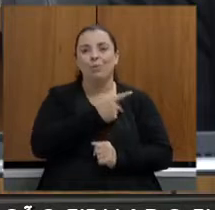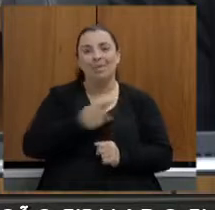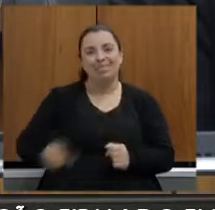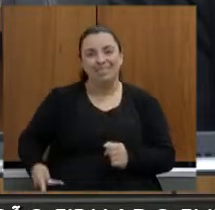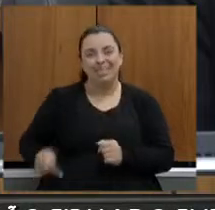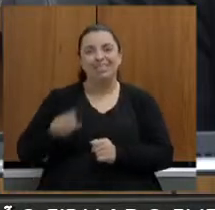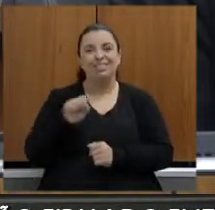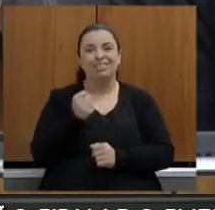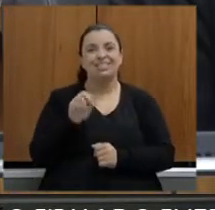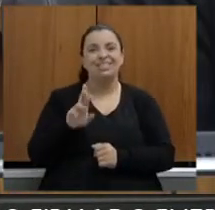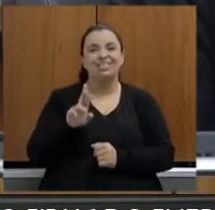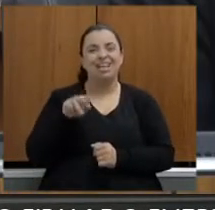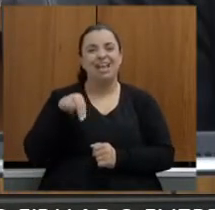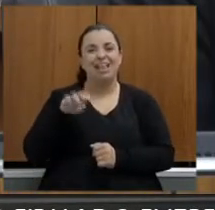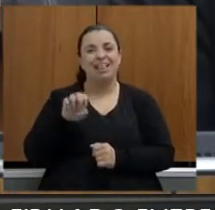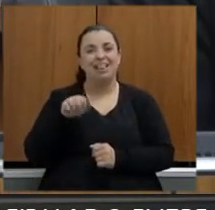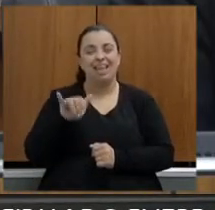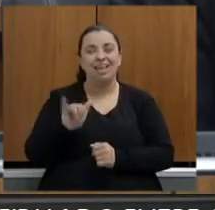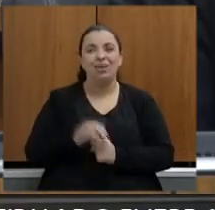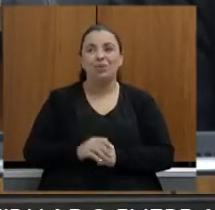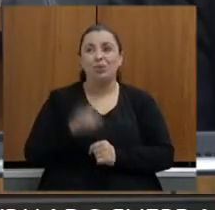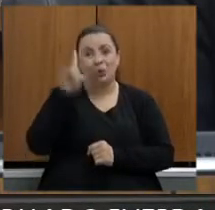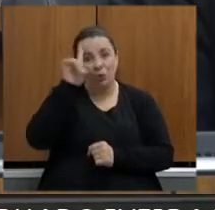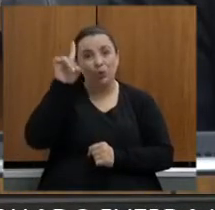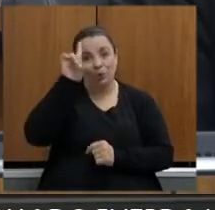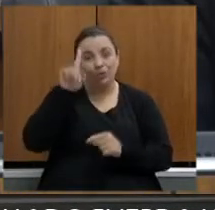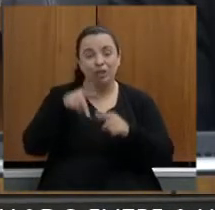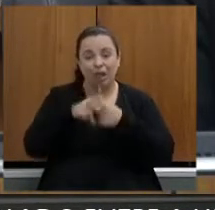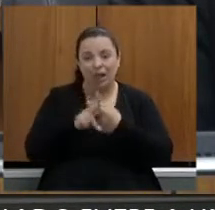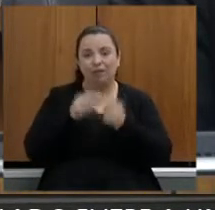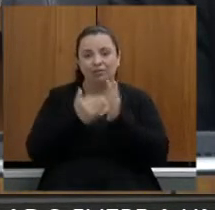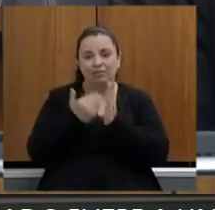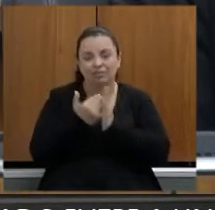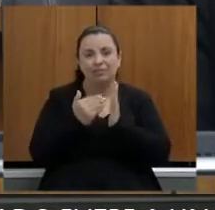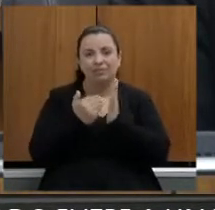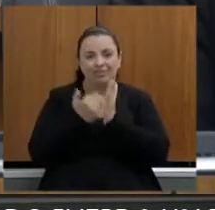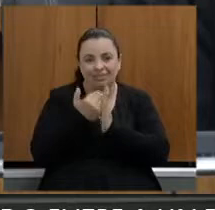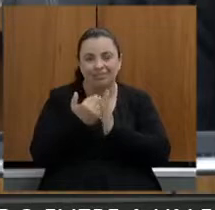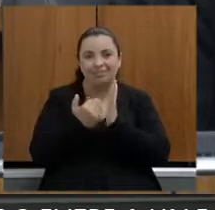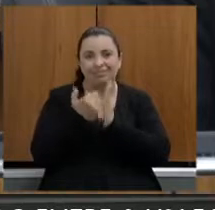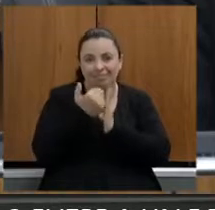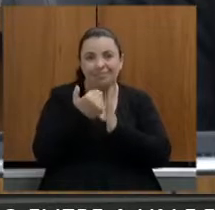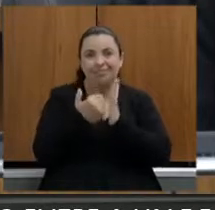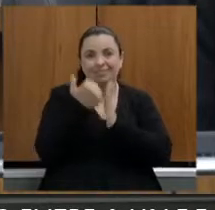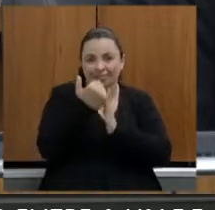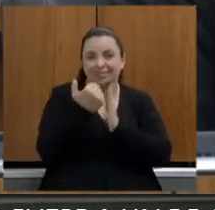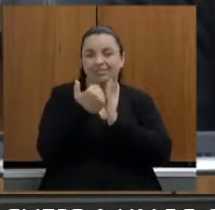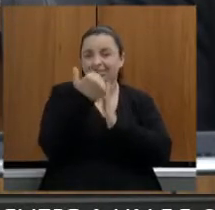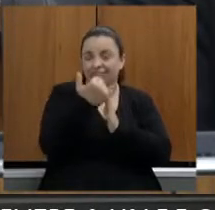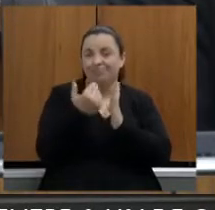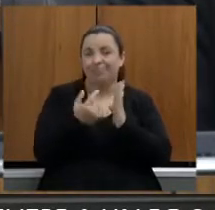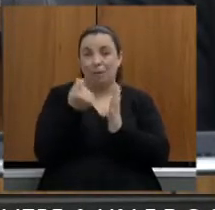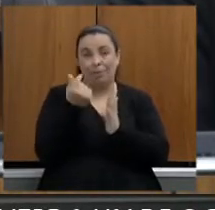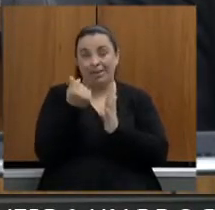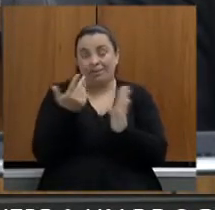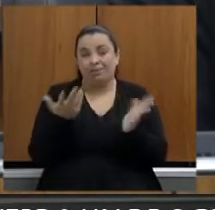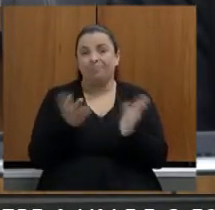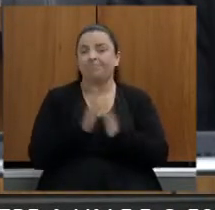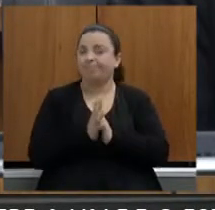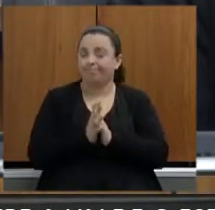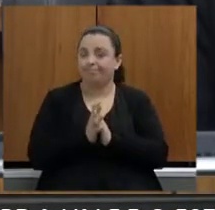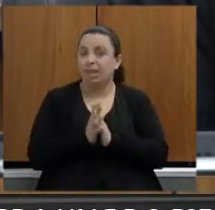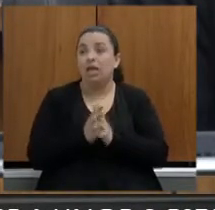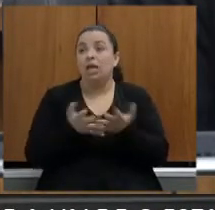todo dia reajustando preços a gente está mais ou menos vivendo isso não à toa o setor de construção estava tentando uma medida que era